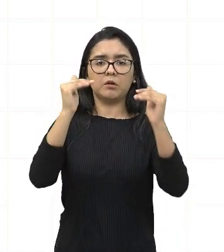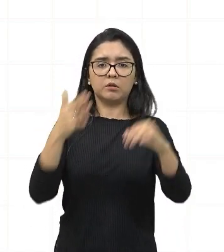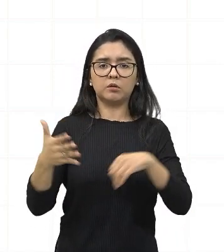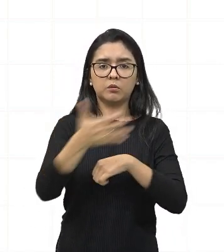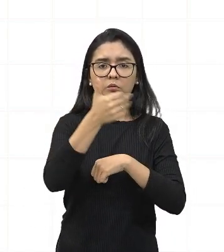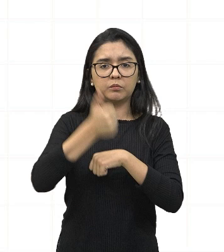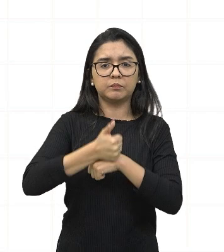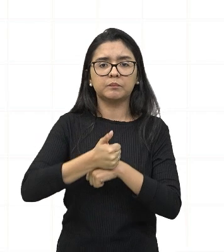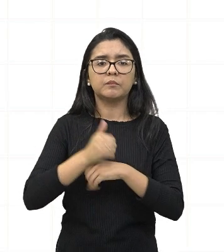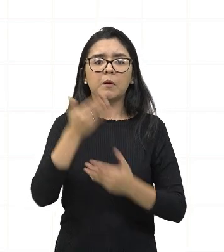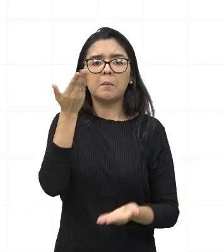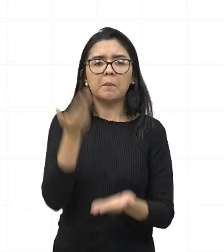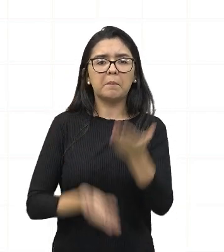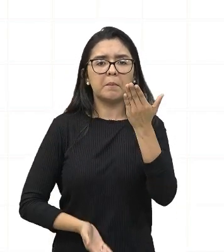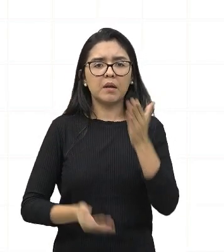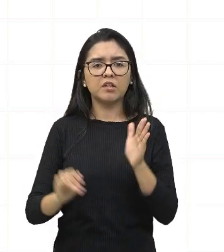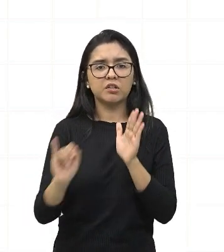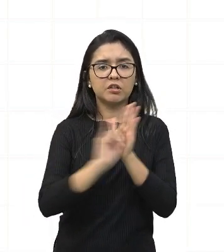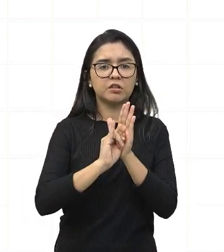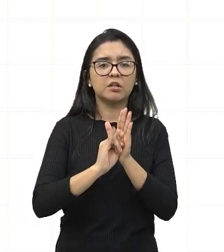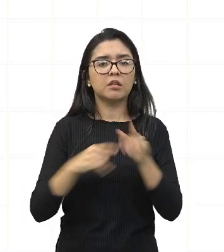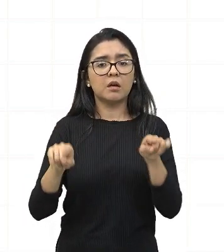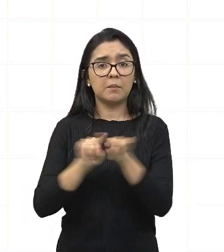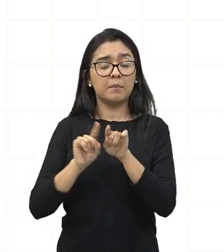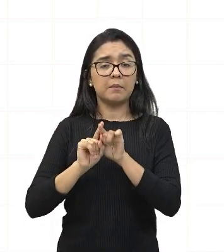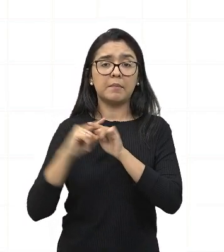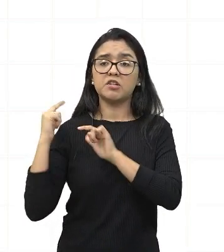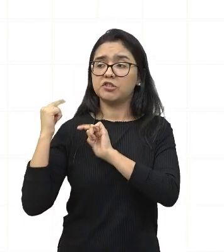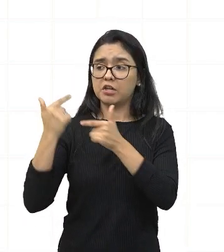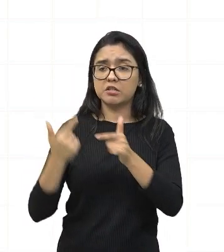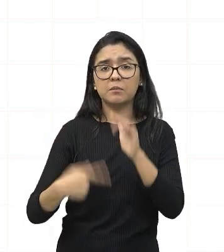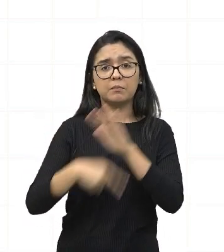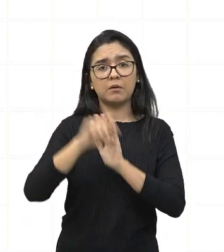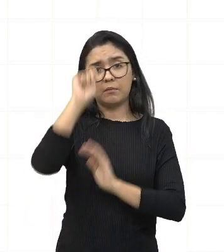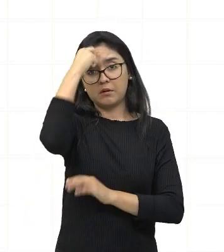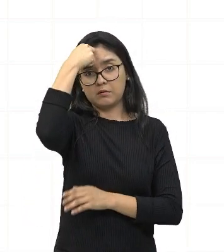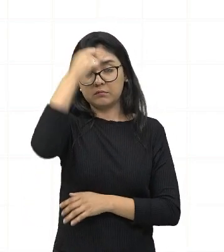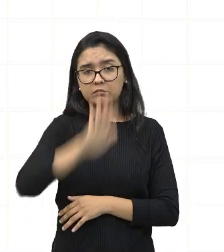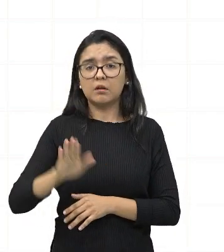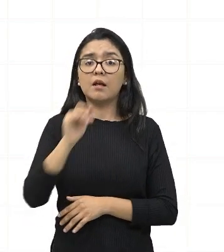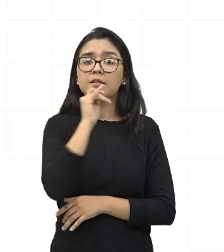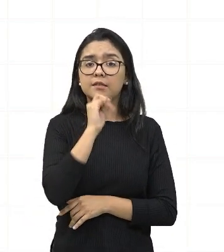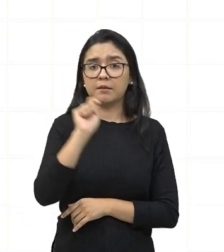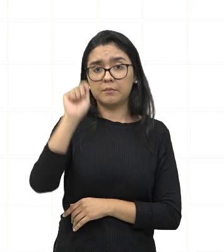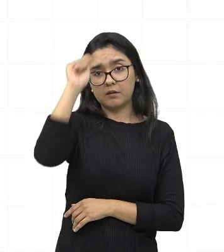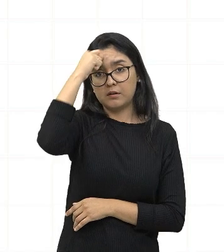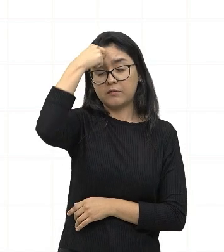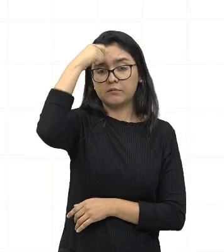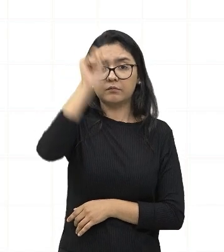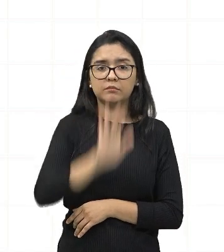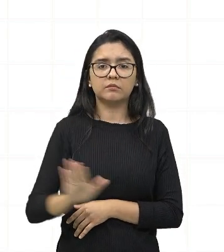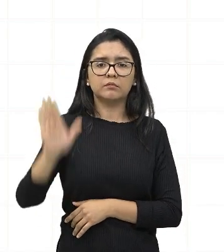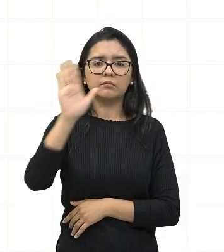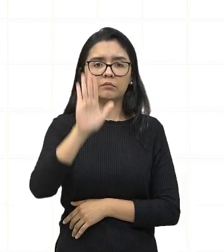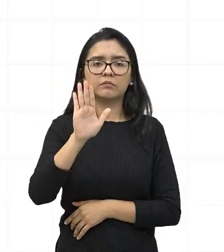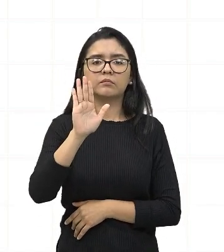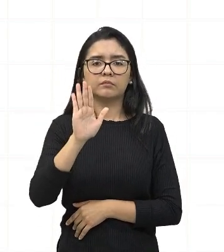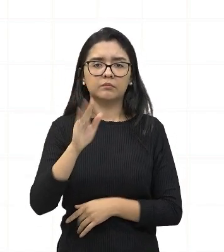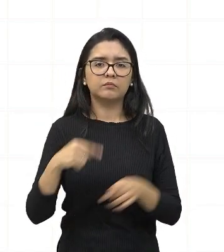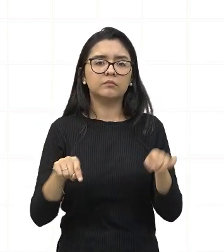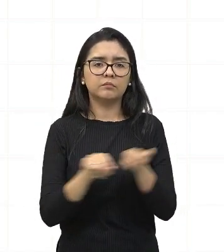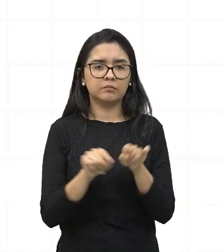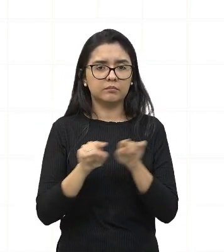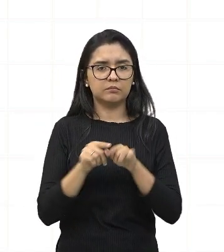perda de identidades e tradições africanas. Na África do Sul, por exemplo, o regime do apartheid imposto pelos colonizadores